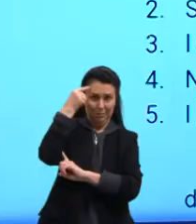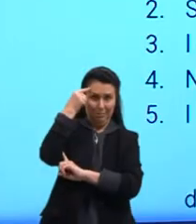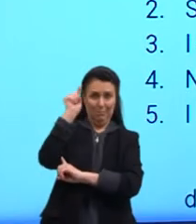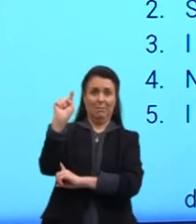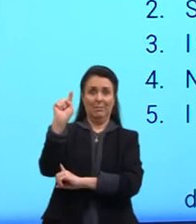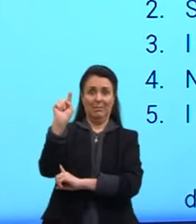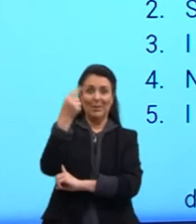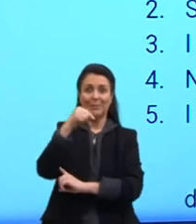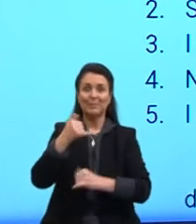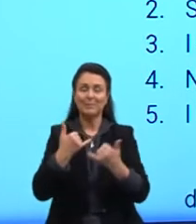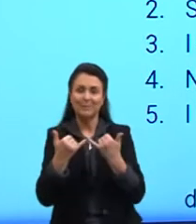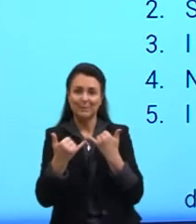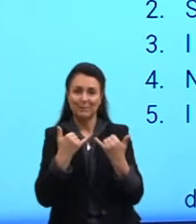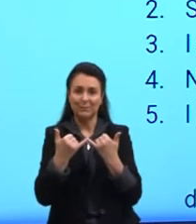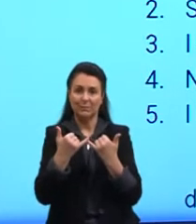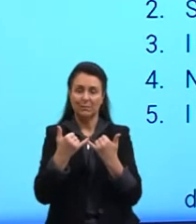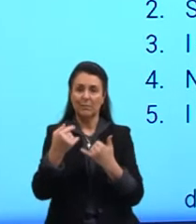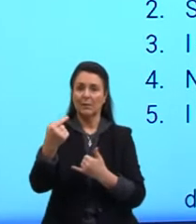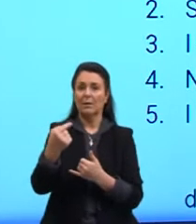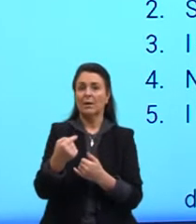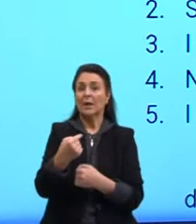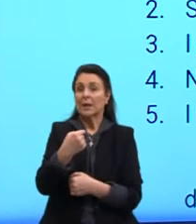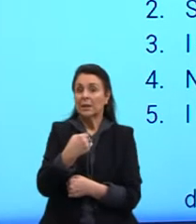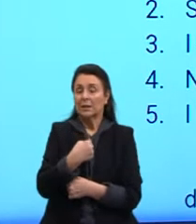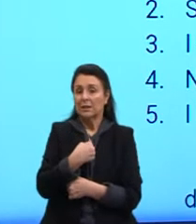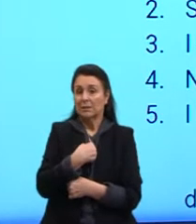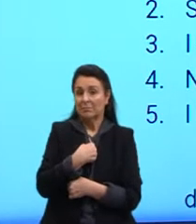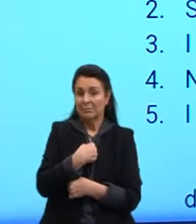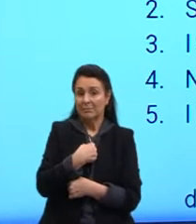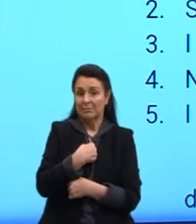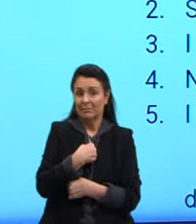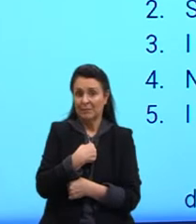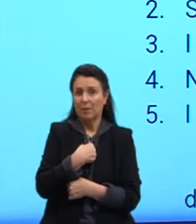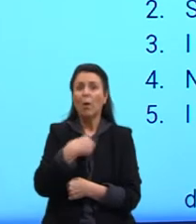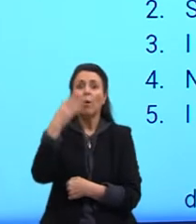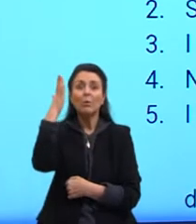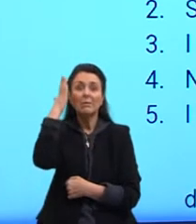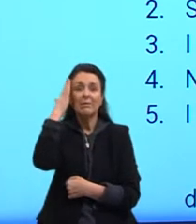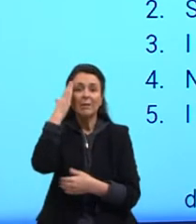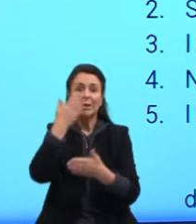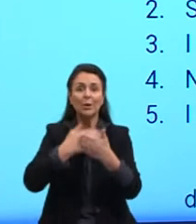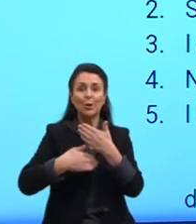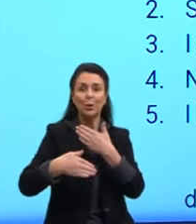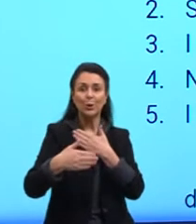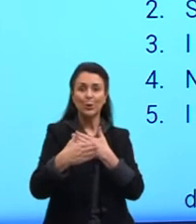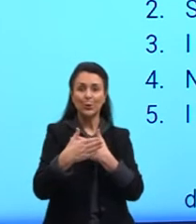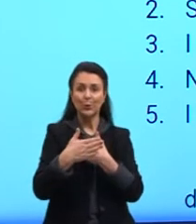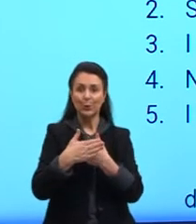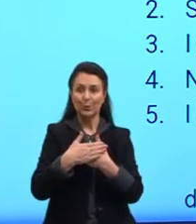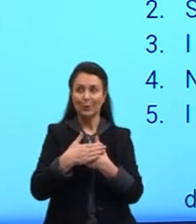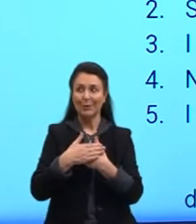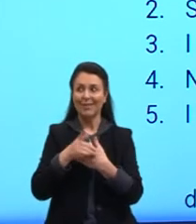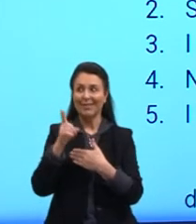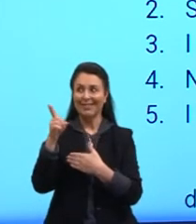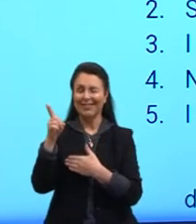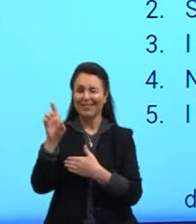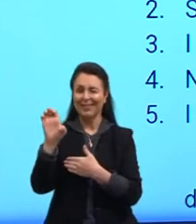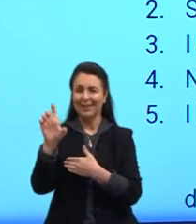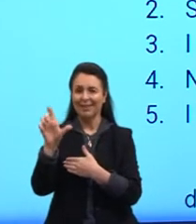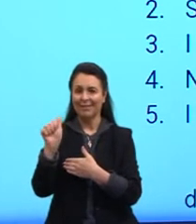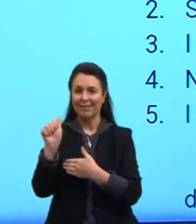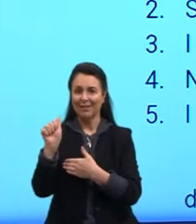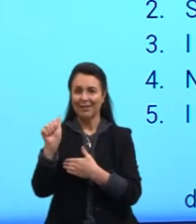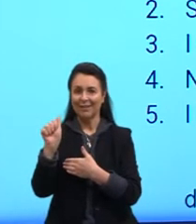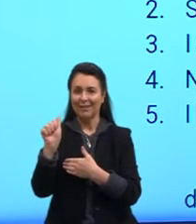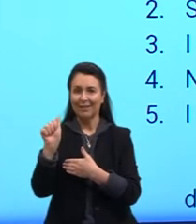Outro exemplo. I know all about her. Eu sei tudo sobre ela. Então, pessoal.